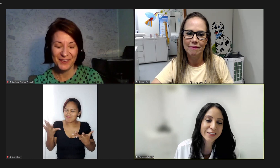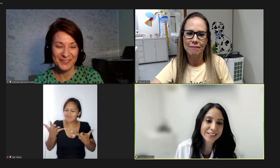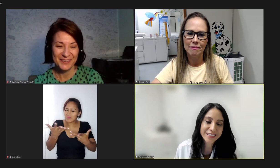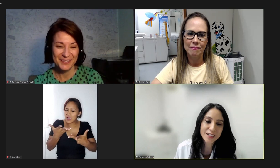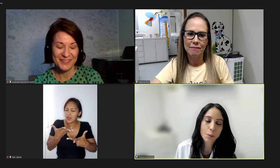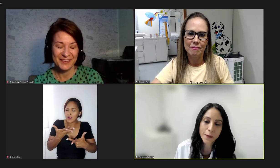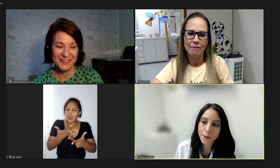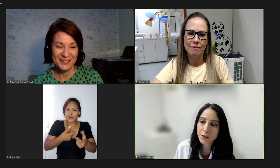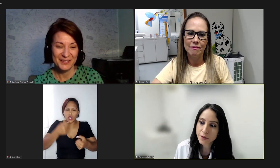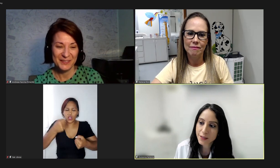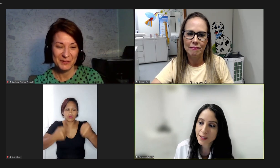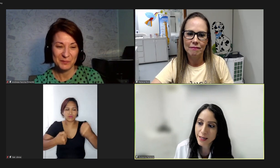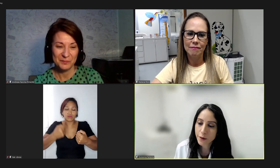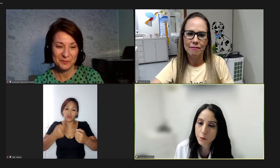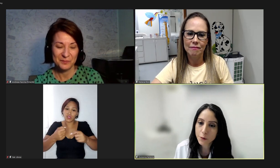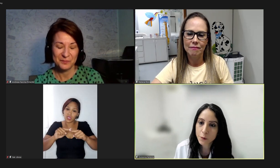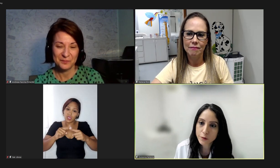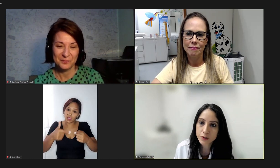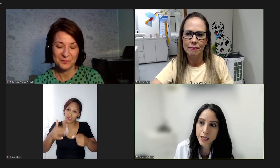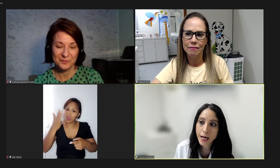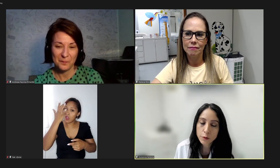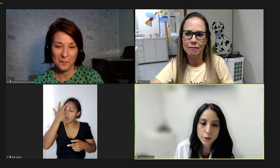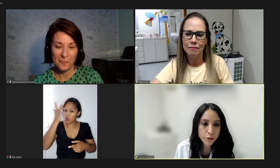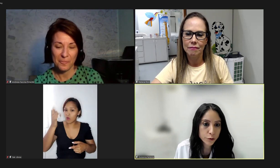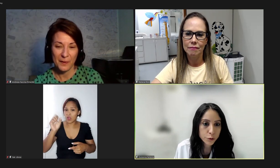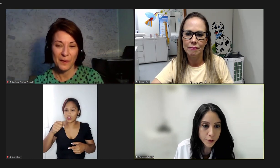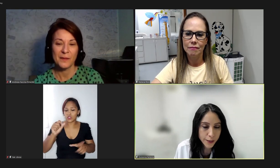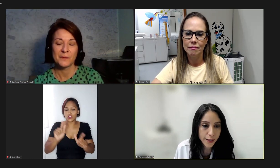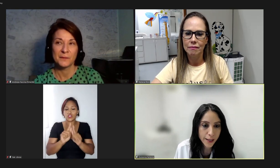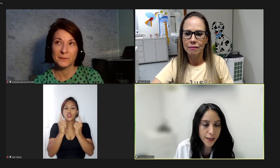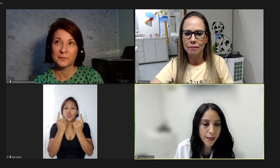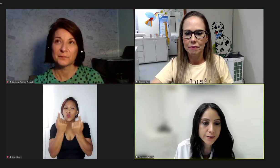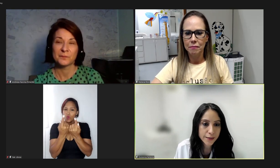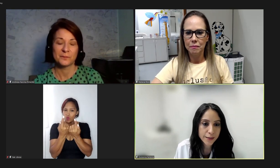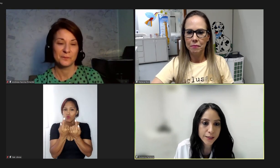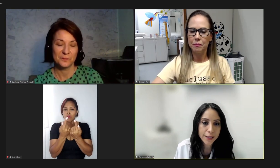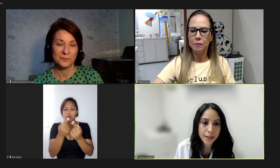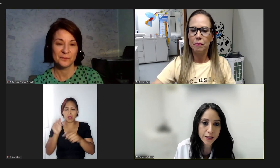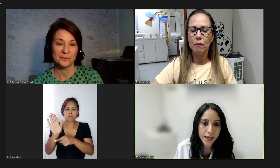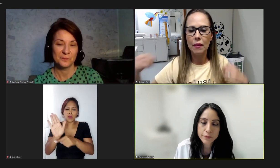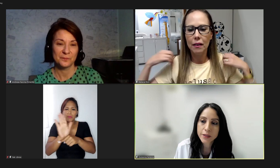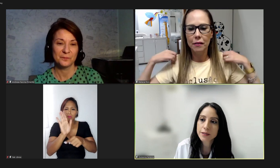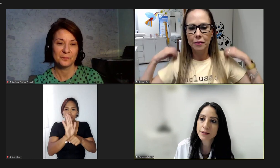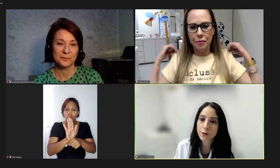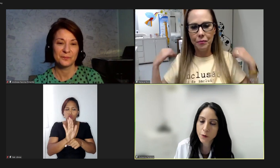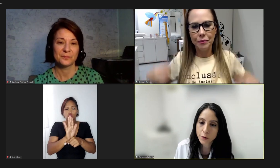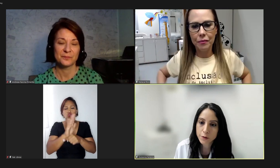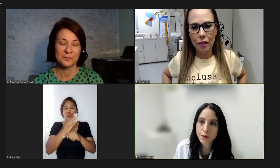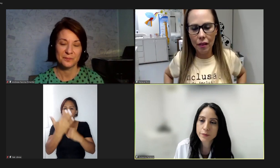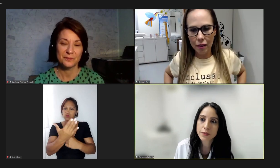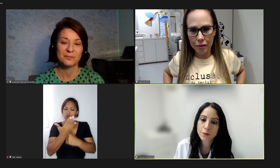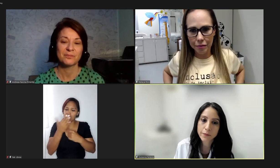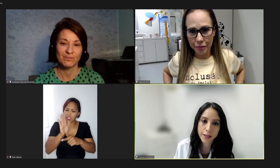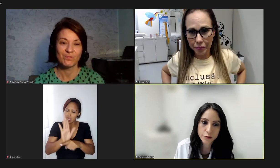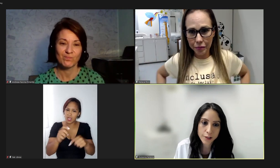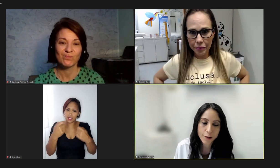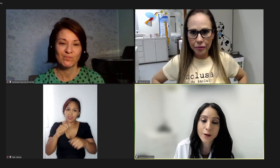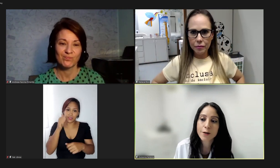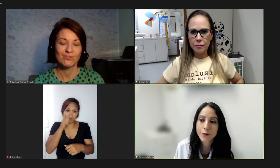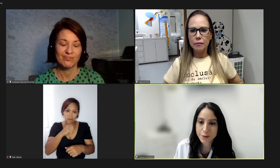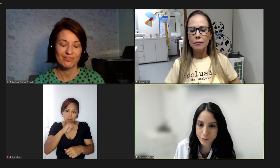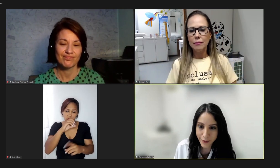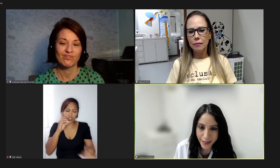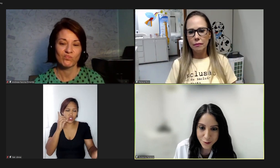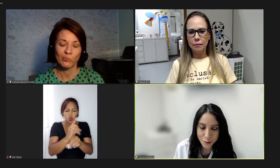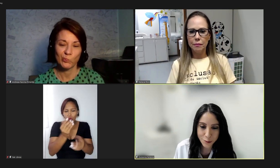Então, foi assim, eu acho que é um grupo de autoajuda, né, que as mães se encontram, as mães compartilham.